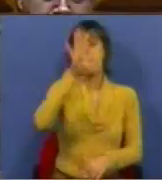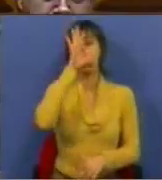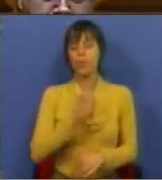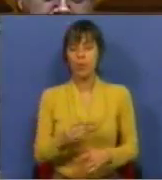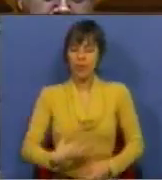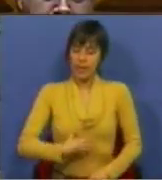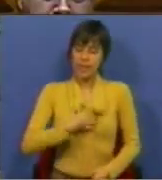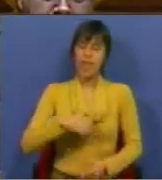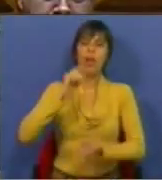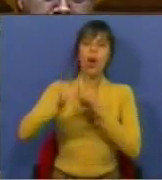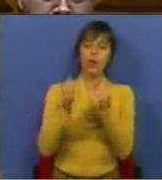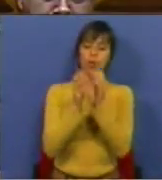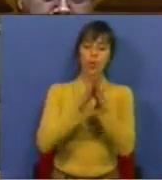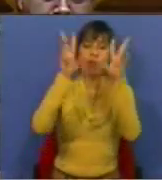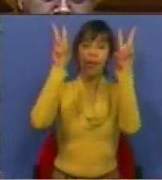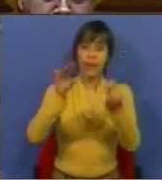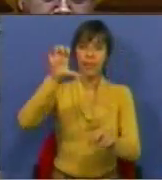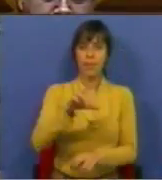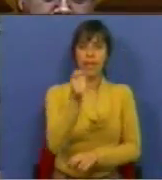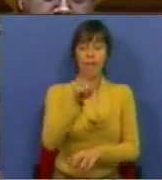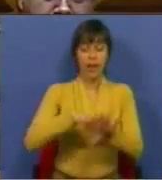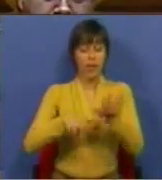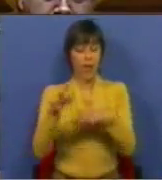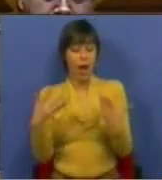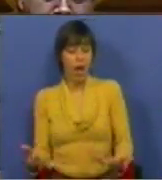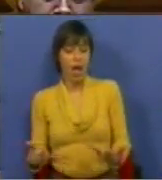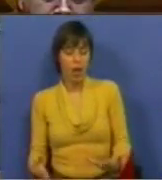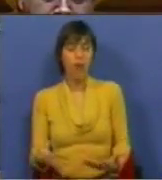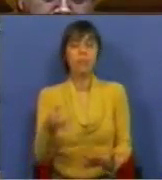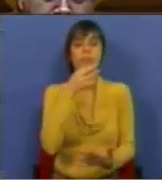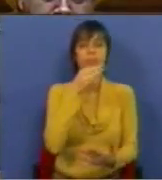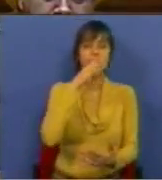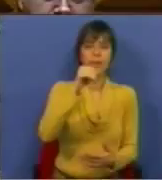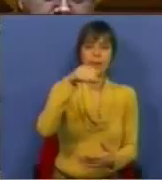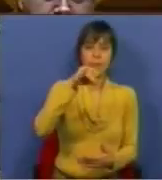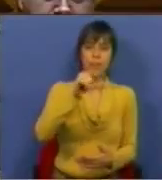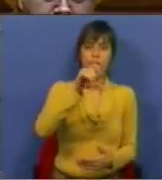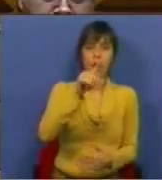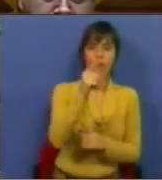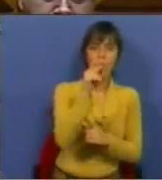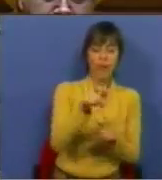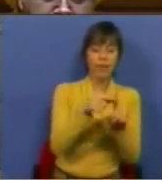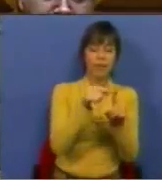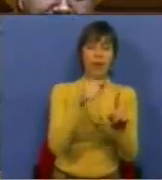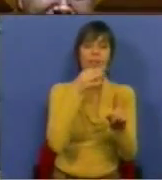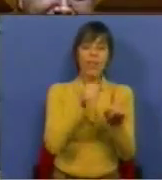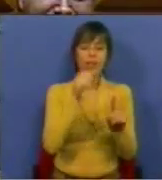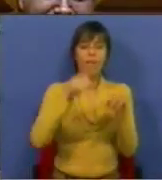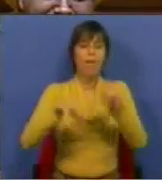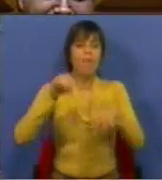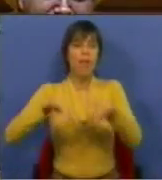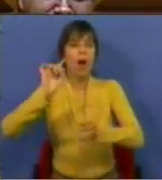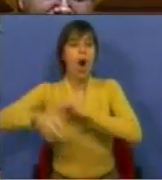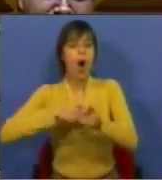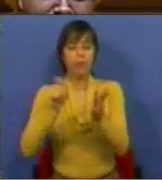interpretou toda a temática do CREAN. Fê-lo agora, falou no spillover, naquela manigância que coloca em causa